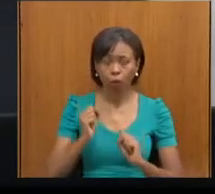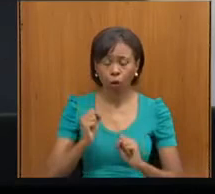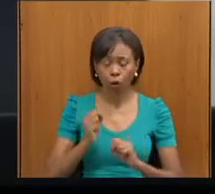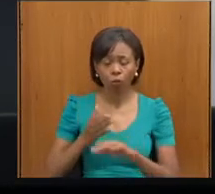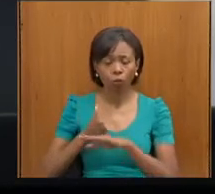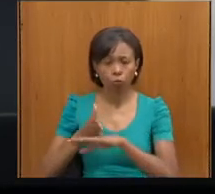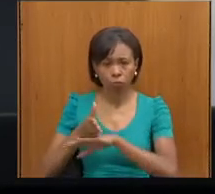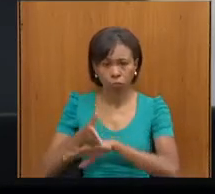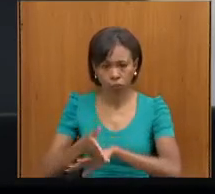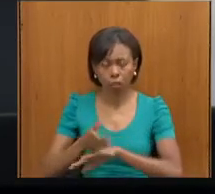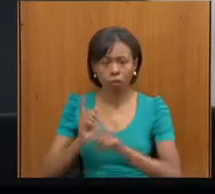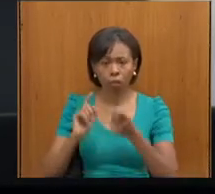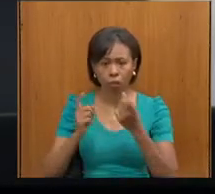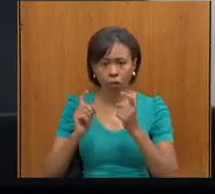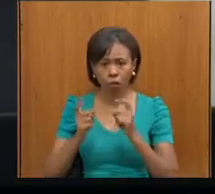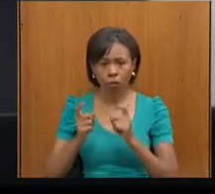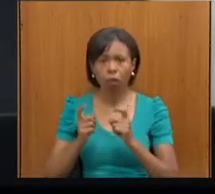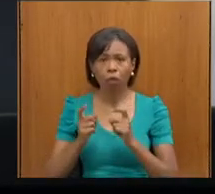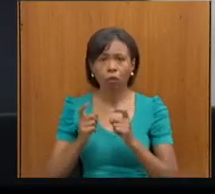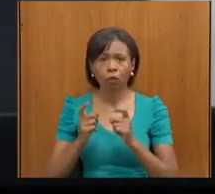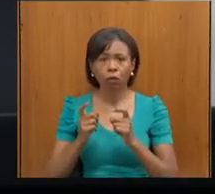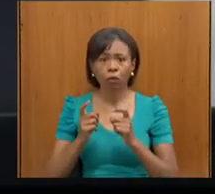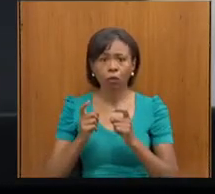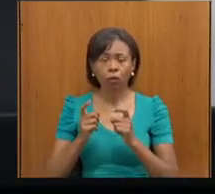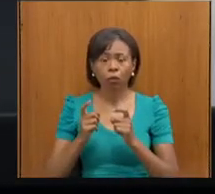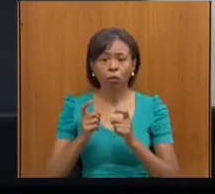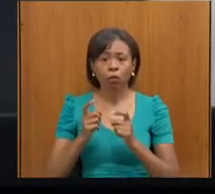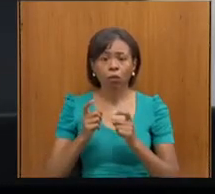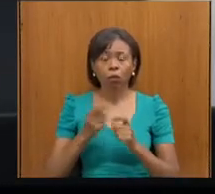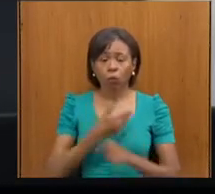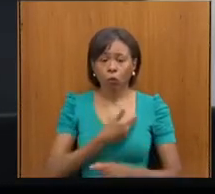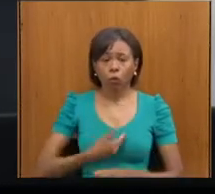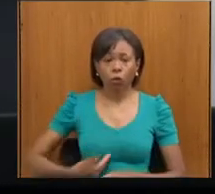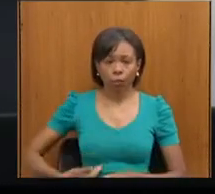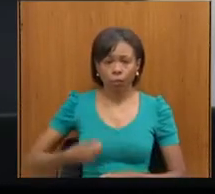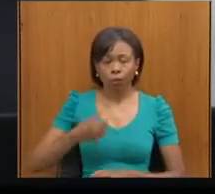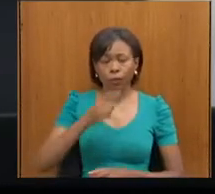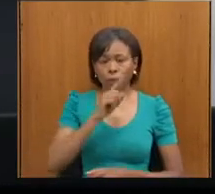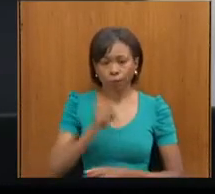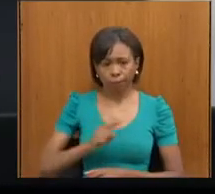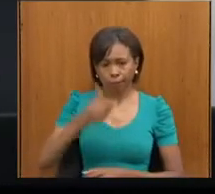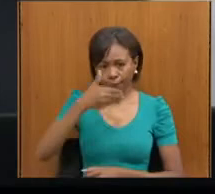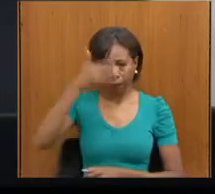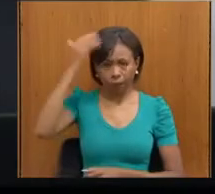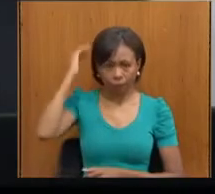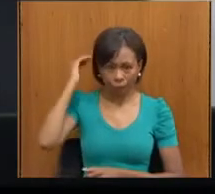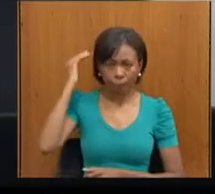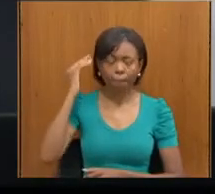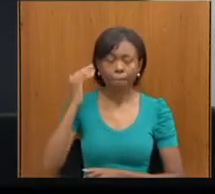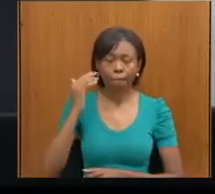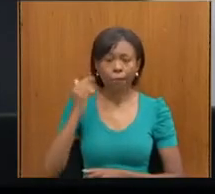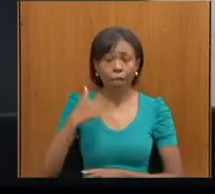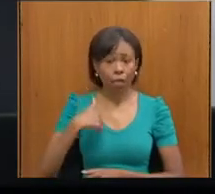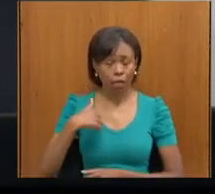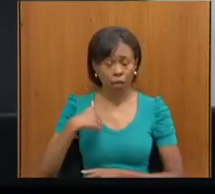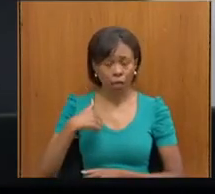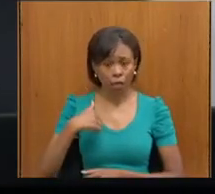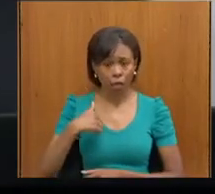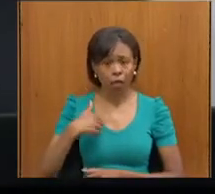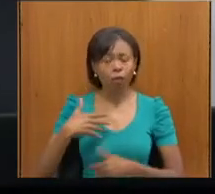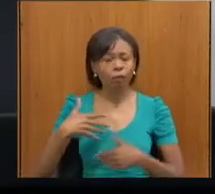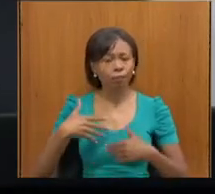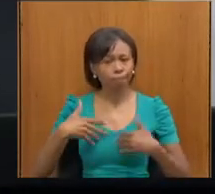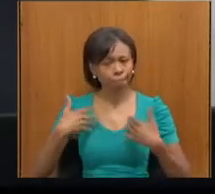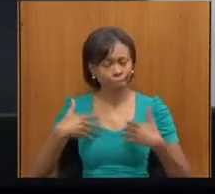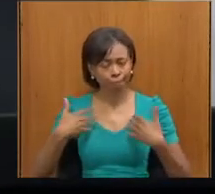como tem acontecido muito no governo do nosso querido governador Romeu Zema. Eu particularmente tenho uma alegria em